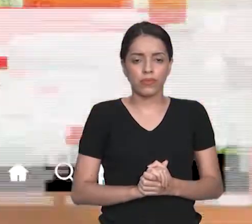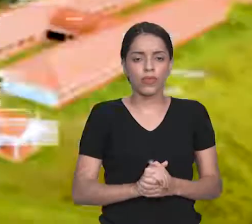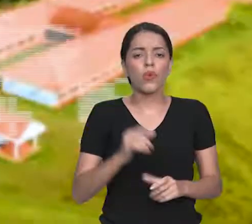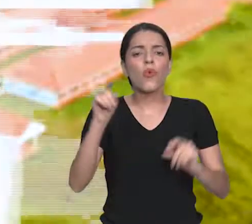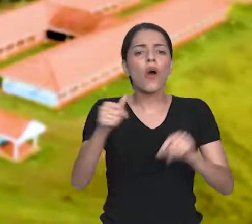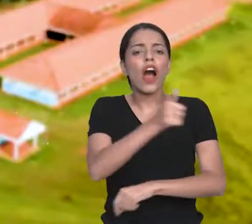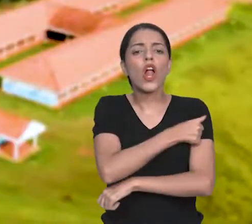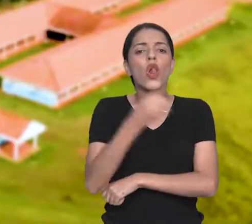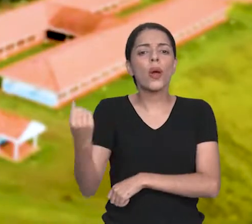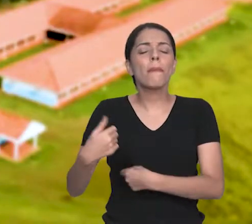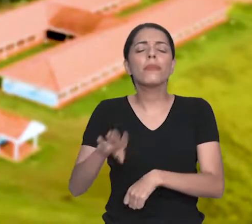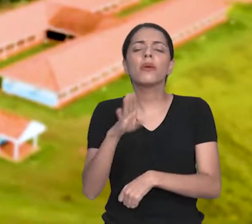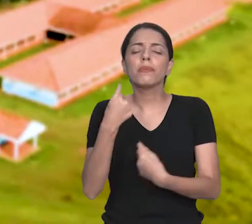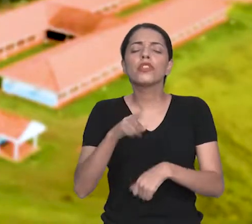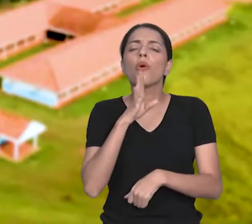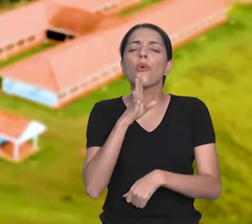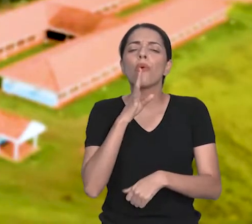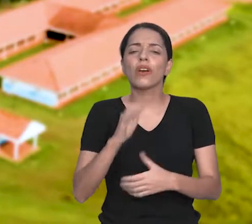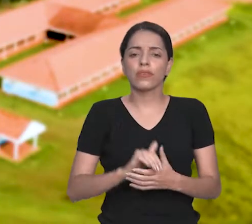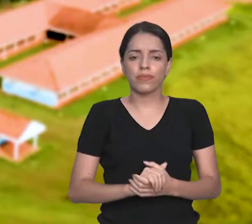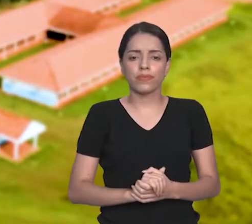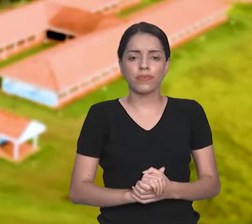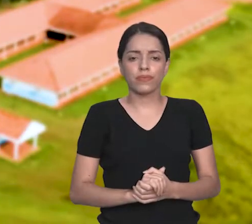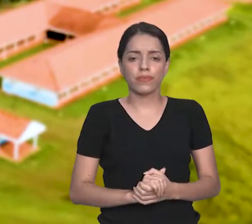E o que os calouros precisam saber?